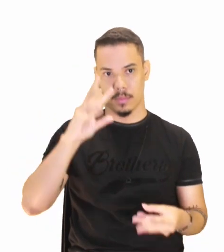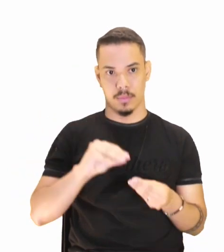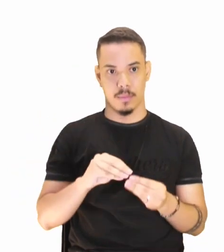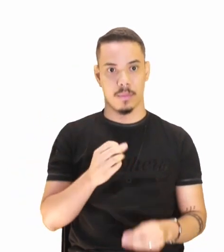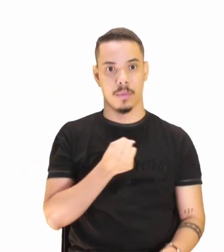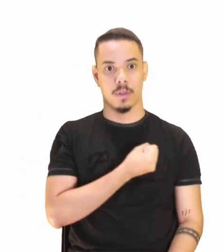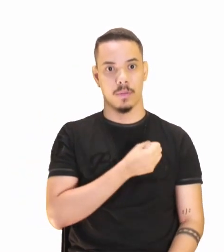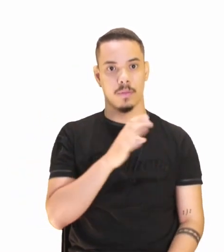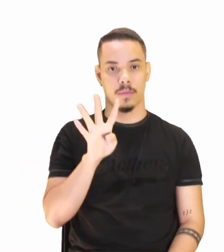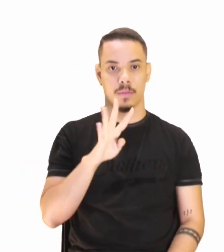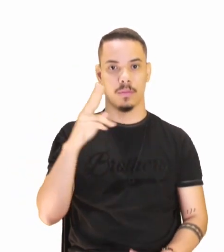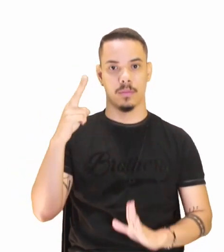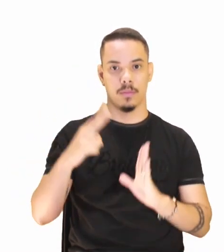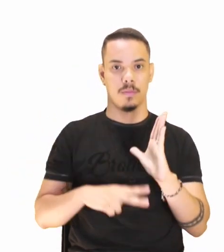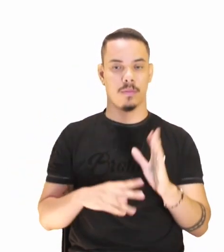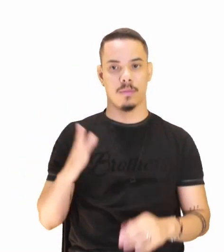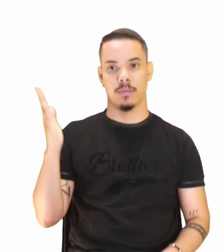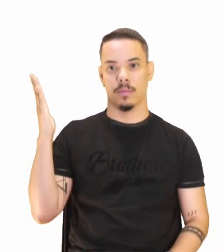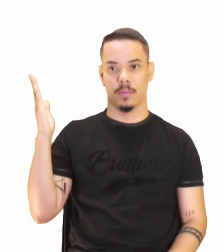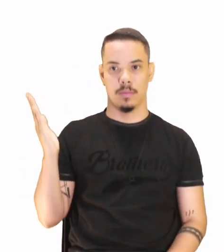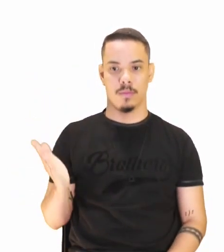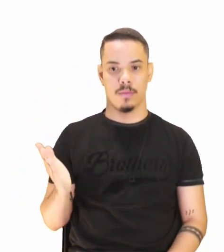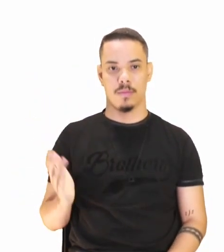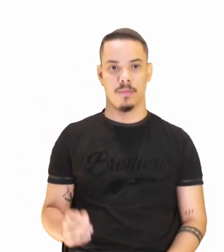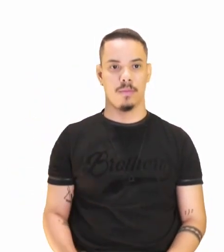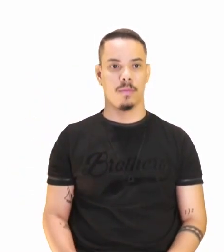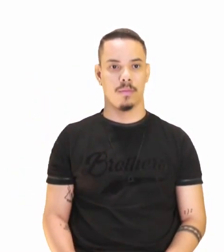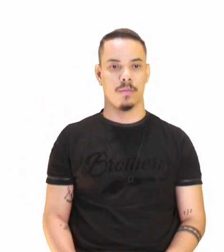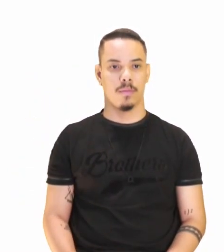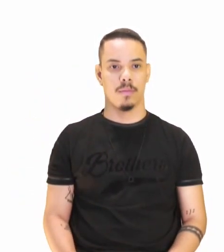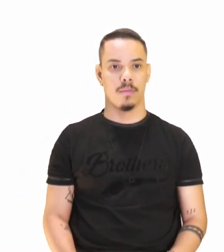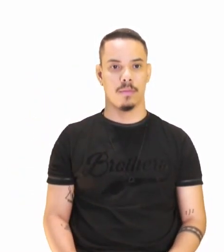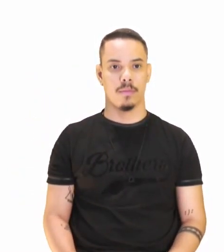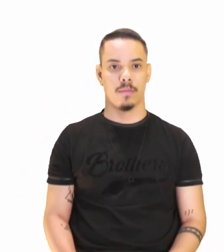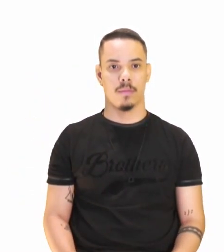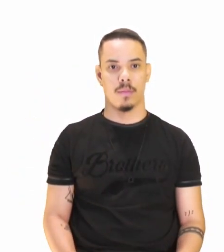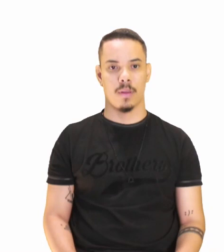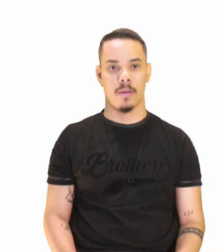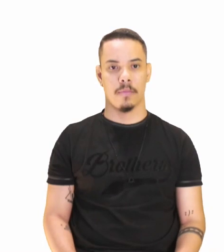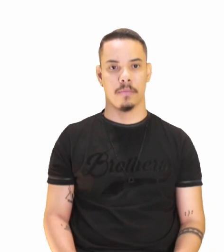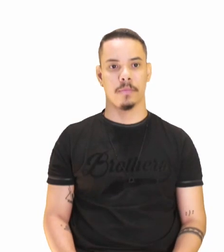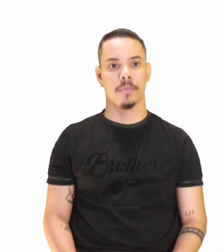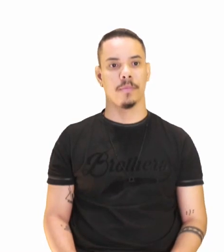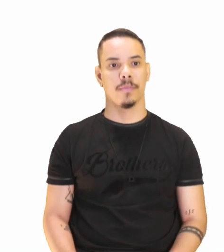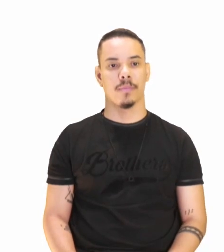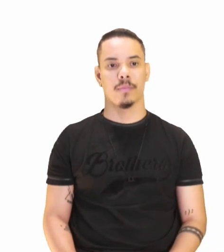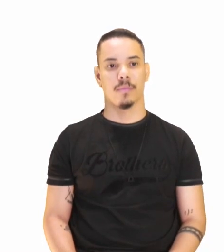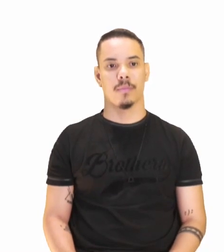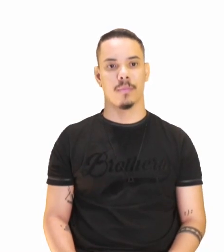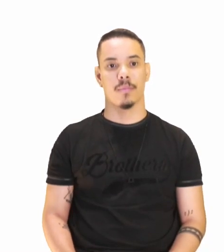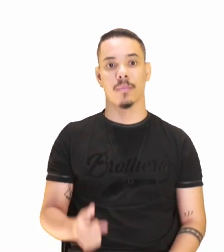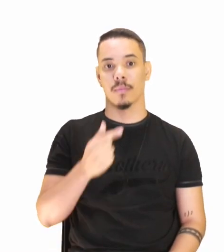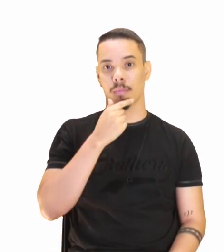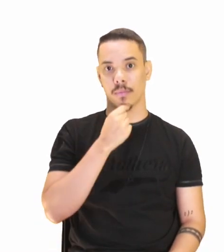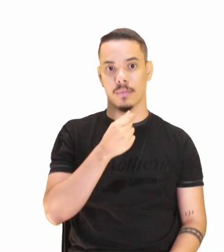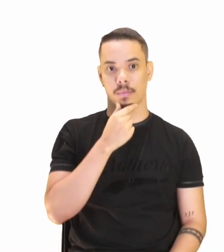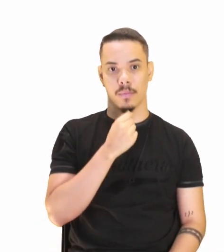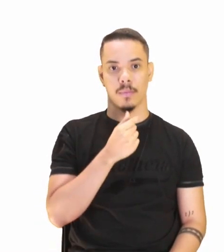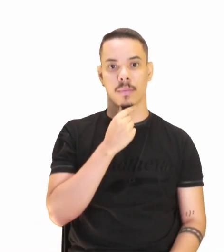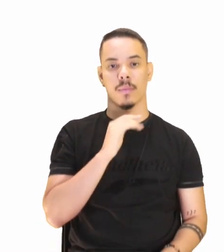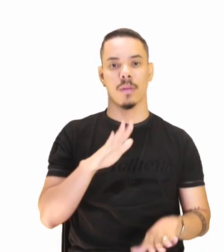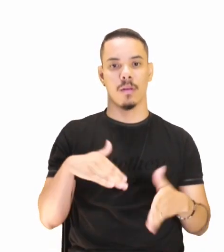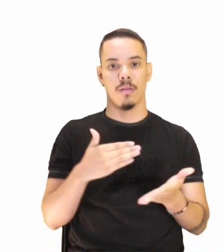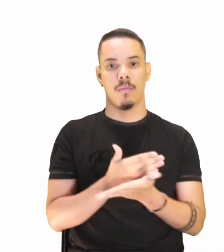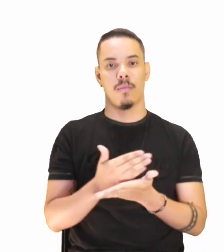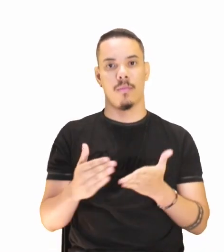4. Leia o trecho de Dom Casmurro, de Machado de Assis, para responder a questão. Ezequiel, quando